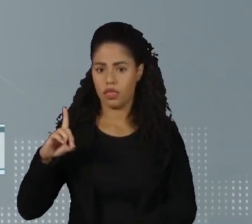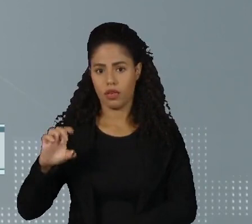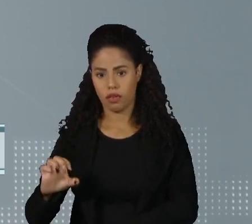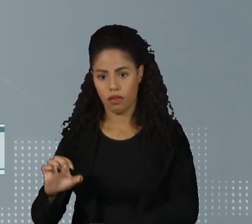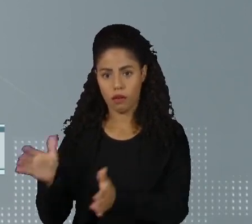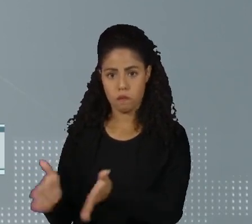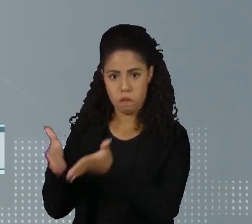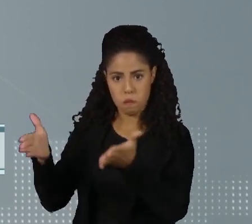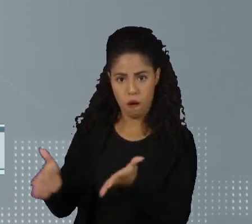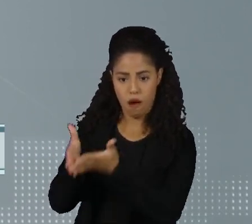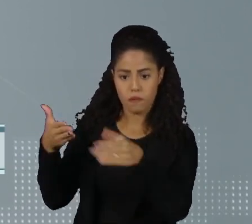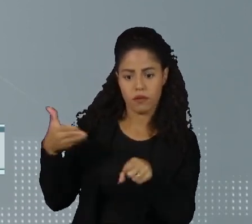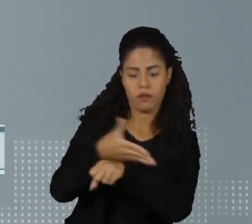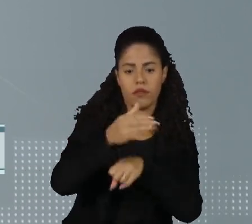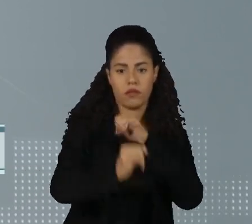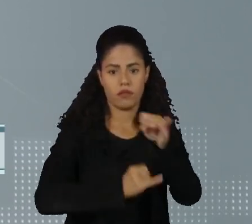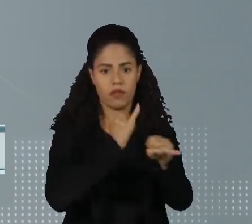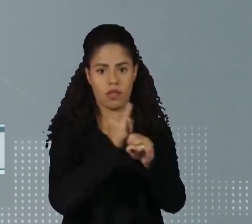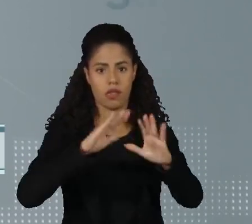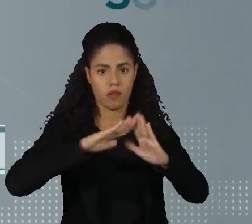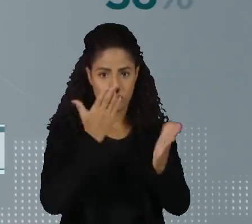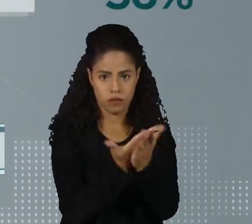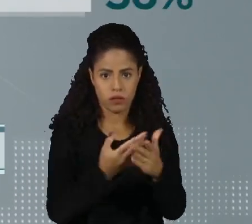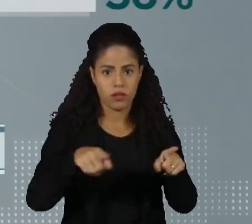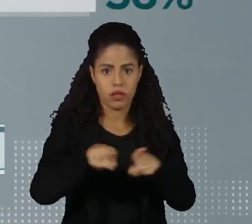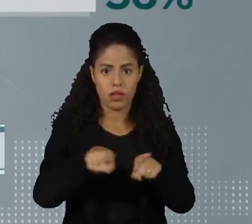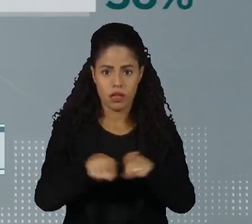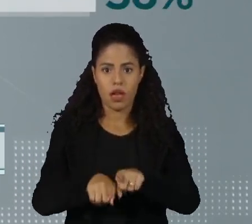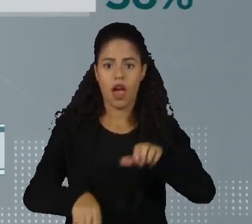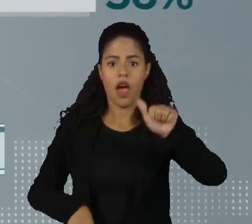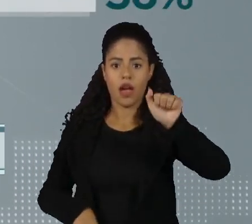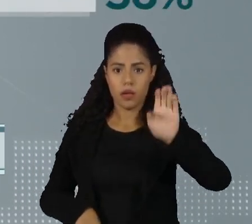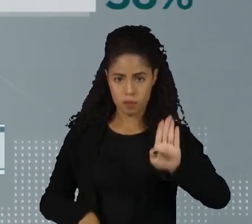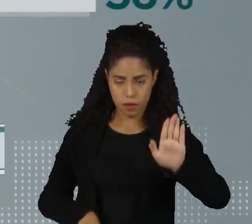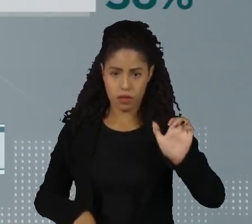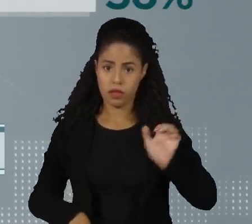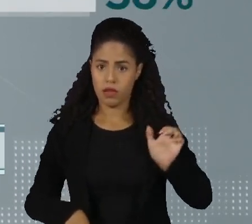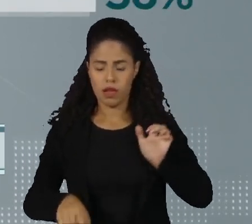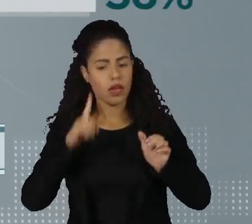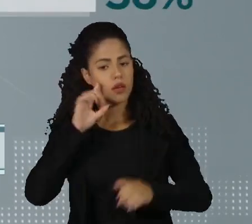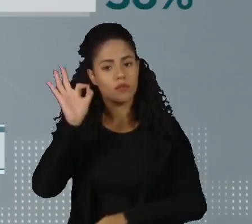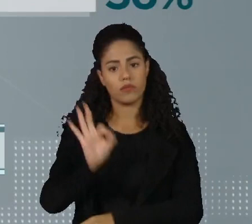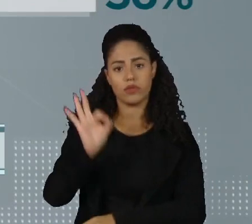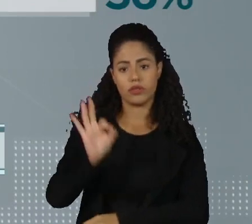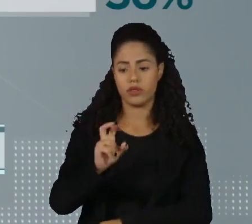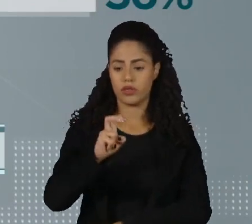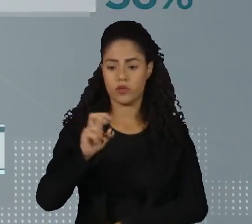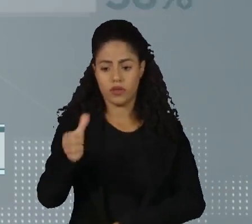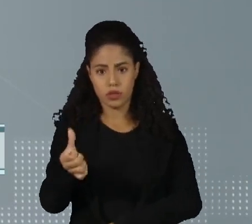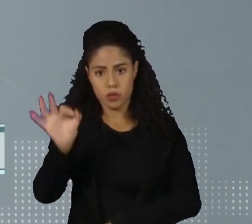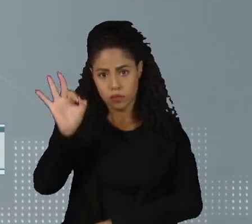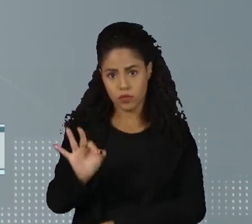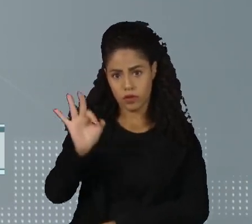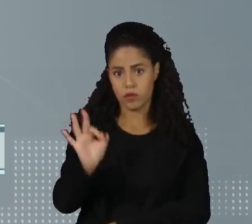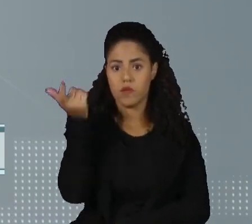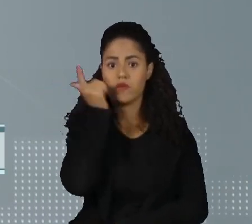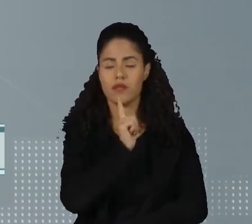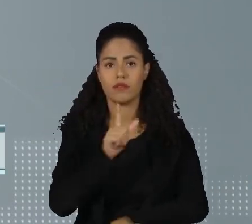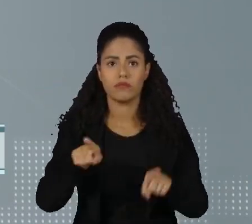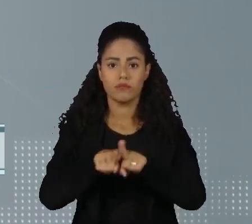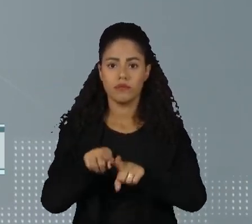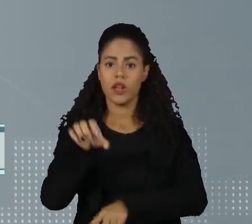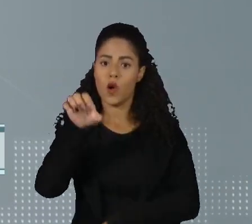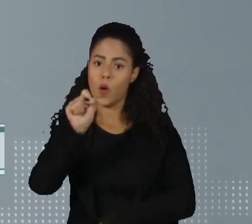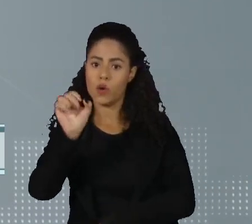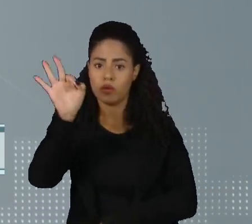acessam a internet nas escolas. Nas classes A e B, este percentual sobe para 56%. Só 8